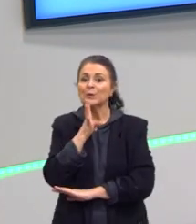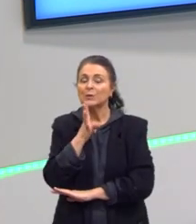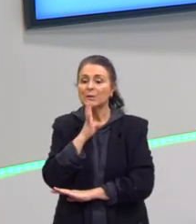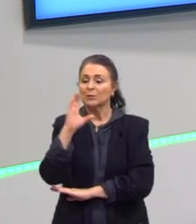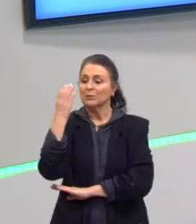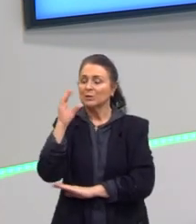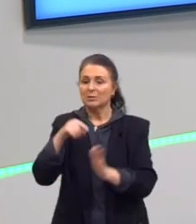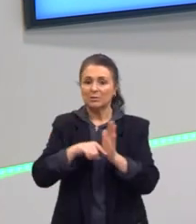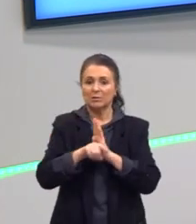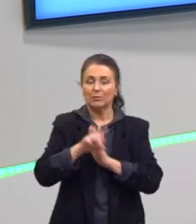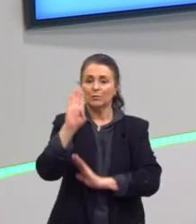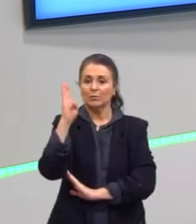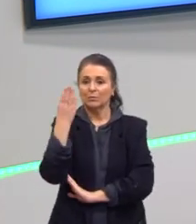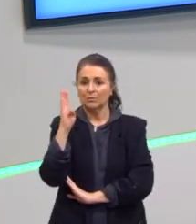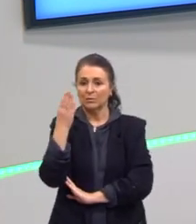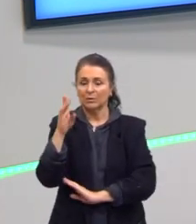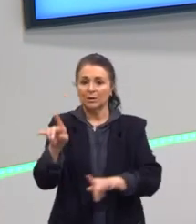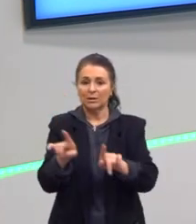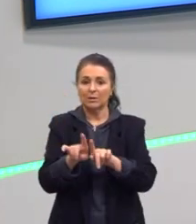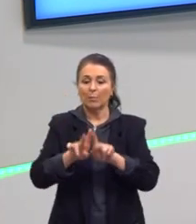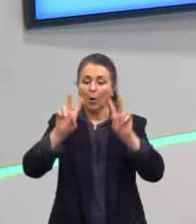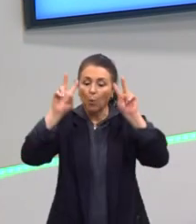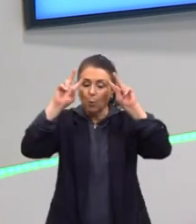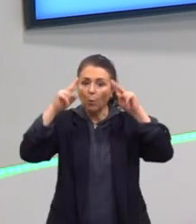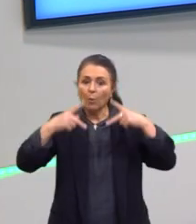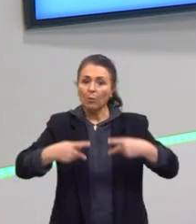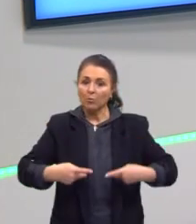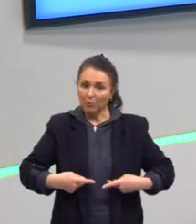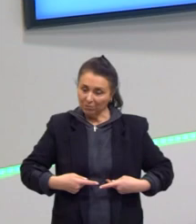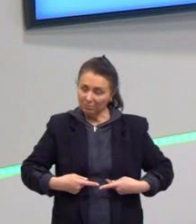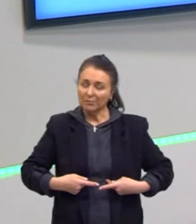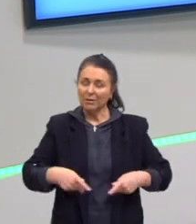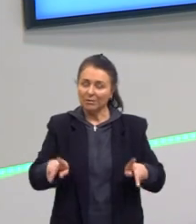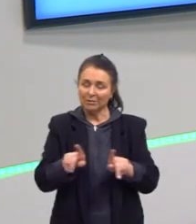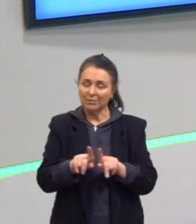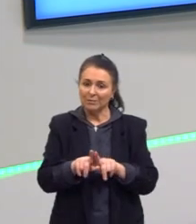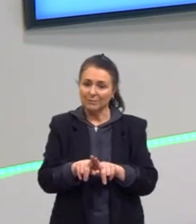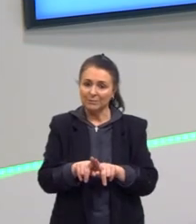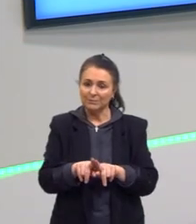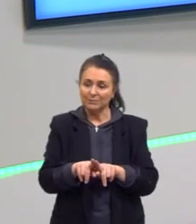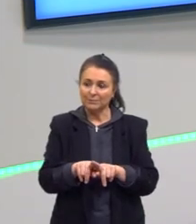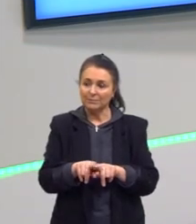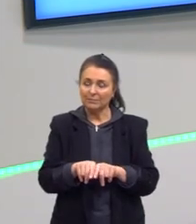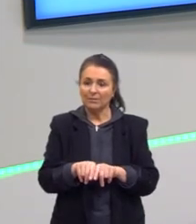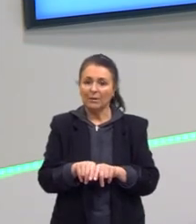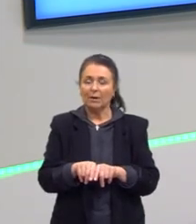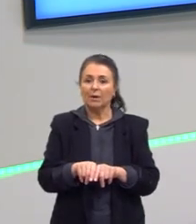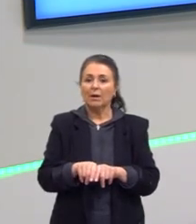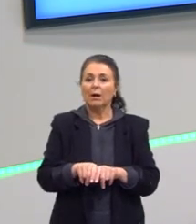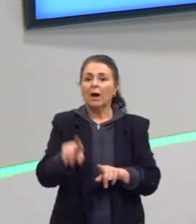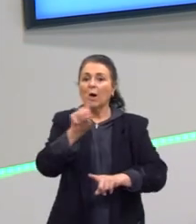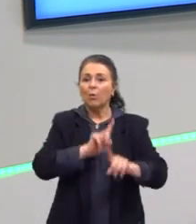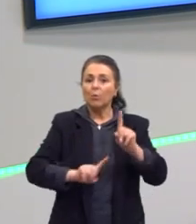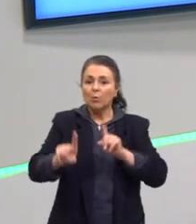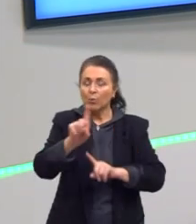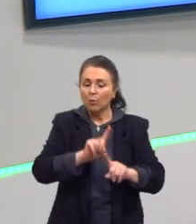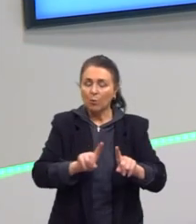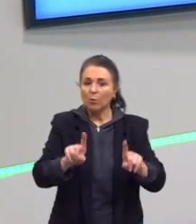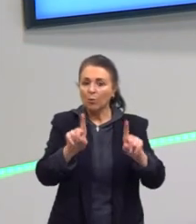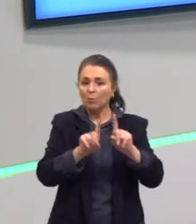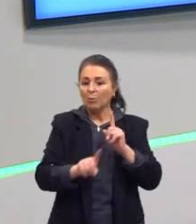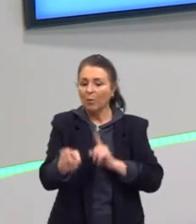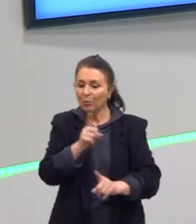e também a questão humanitária, que é bem bacana. Vamos para algumas músicas e cantores?